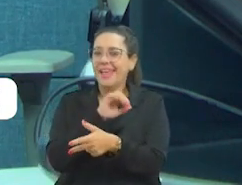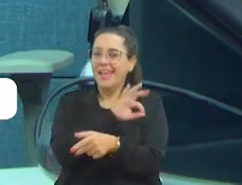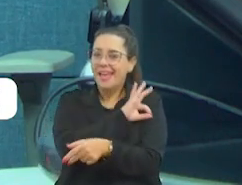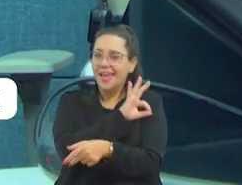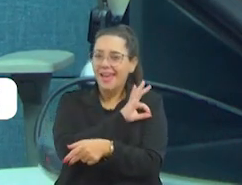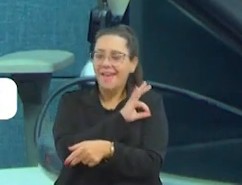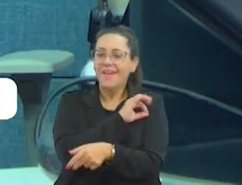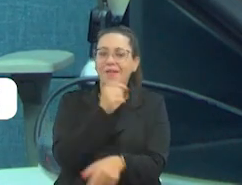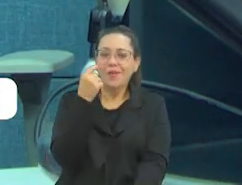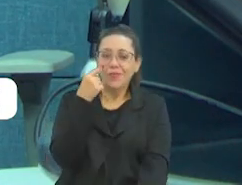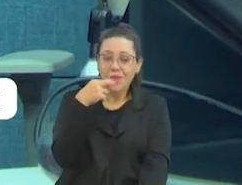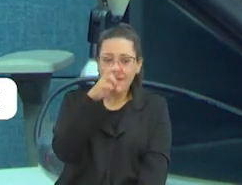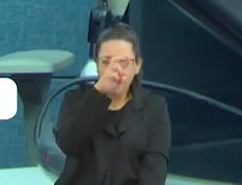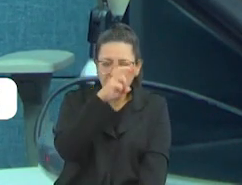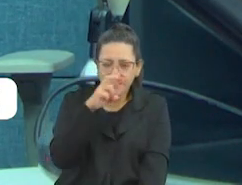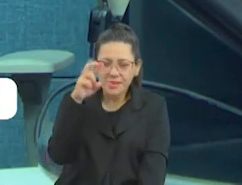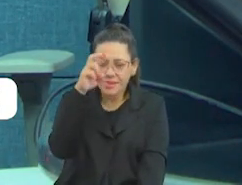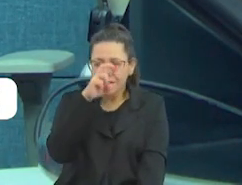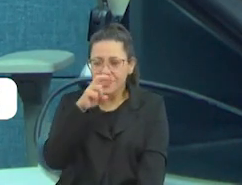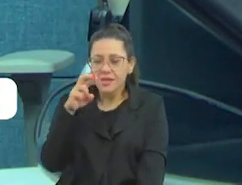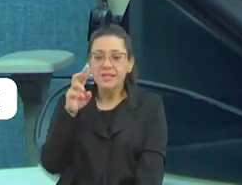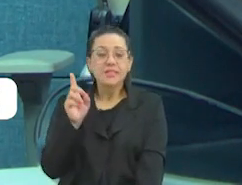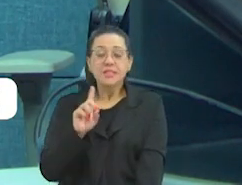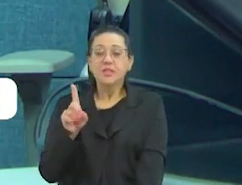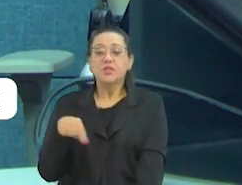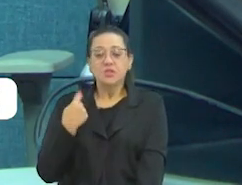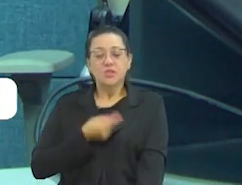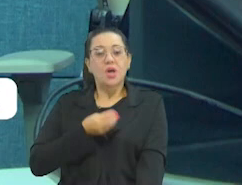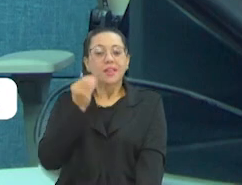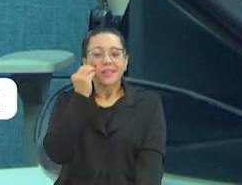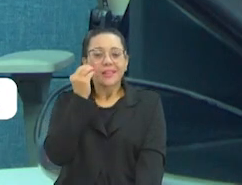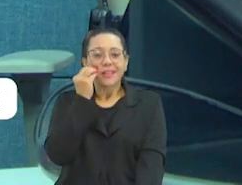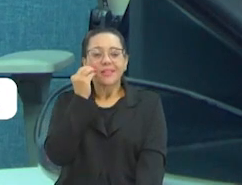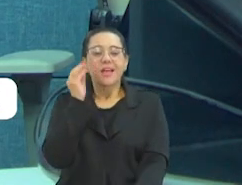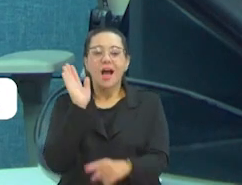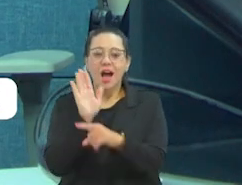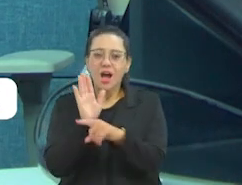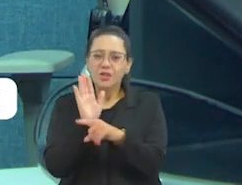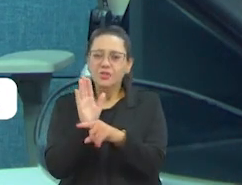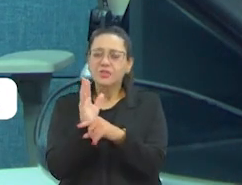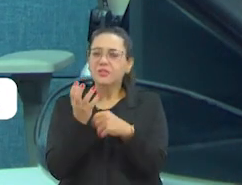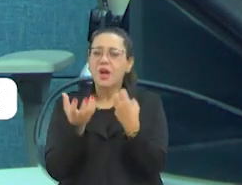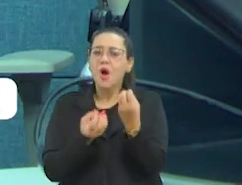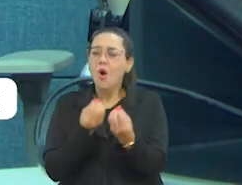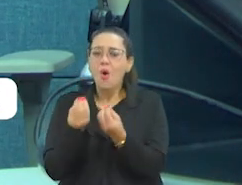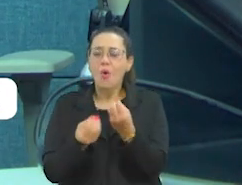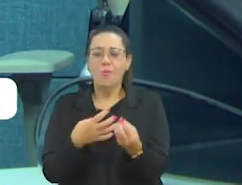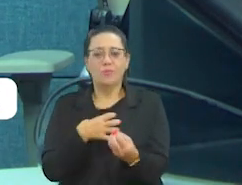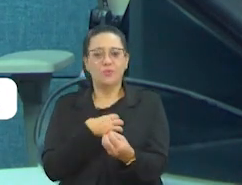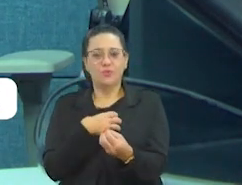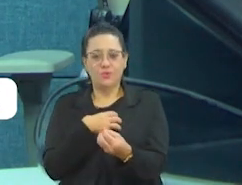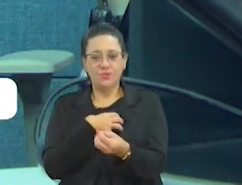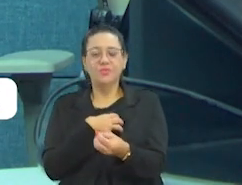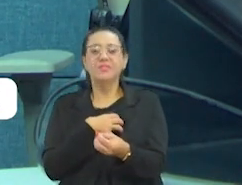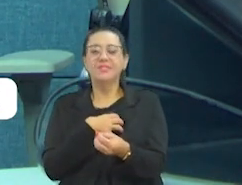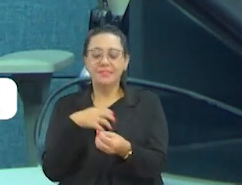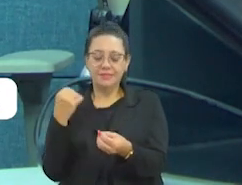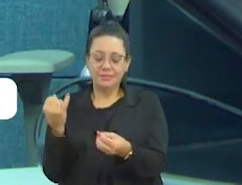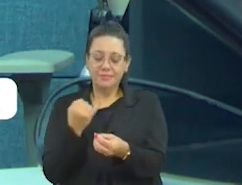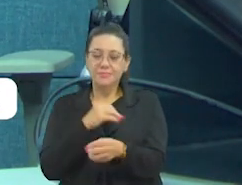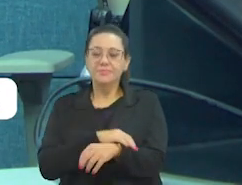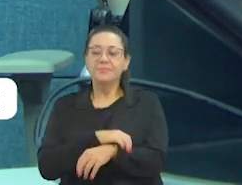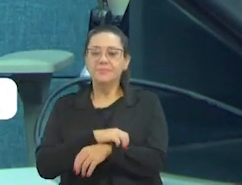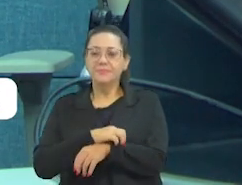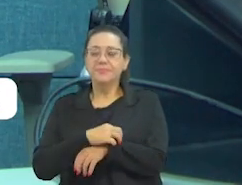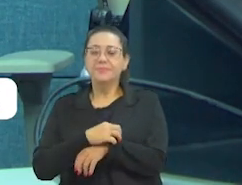diz aí, de Câmara Municipal, mas é tentar fazer a diferença. Esse projeto social que a Câmara está lançando junto com